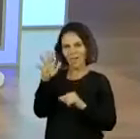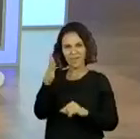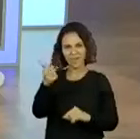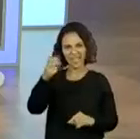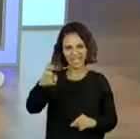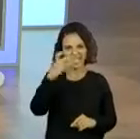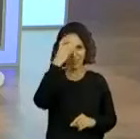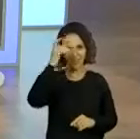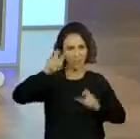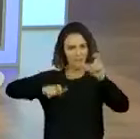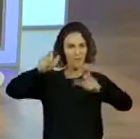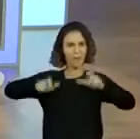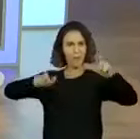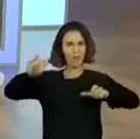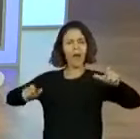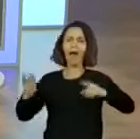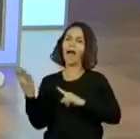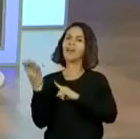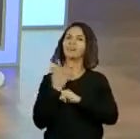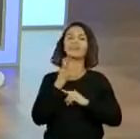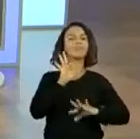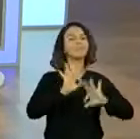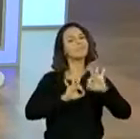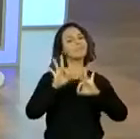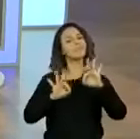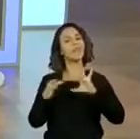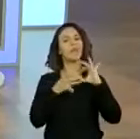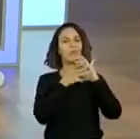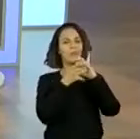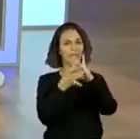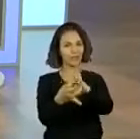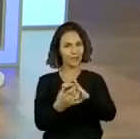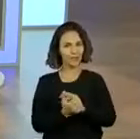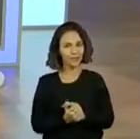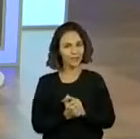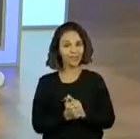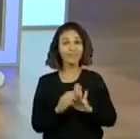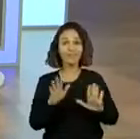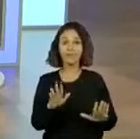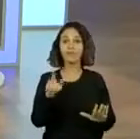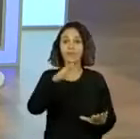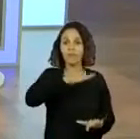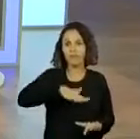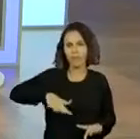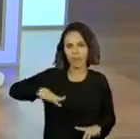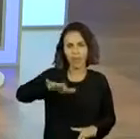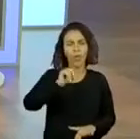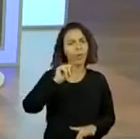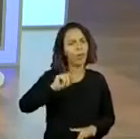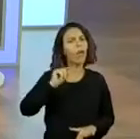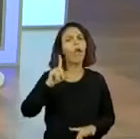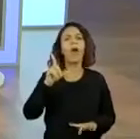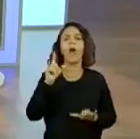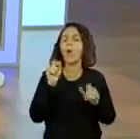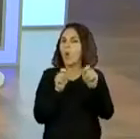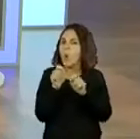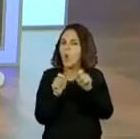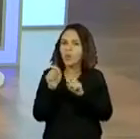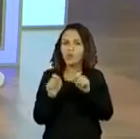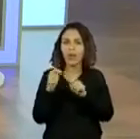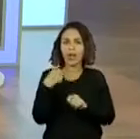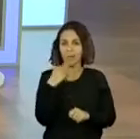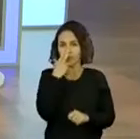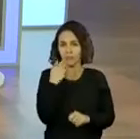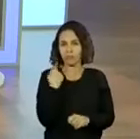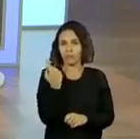oráculos. Mas eles me ajudam muito nesse contexto. Lembrando que nós estamos num ambiente super, super, super controlado. Eu até fico aqui